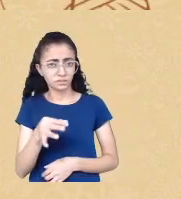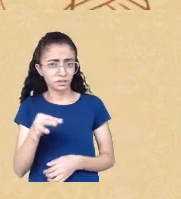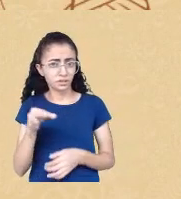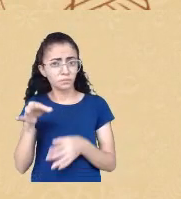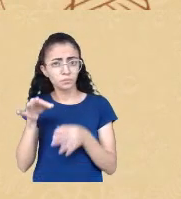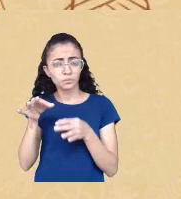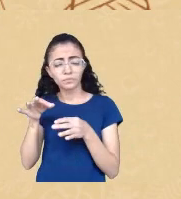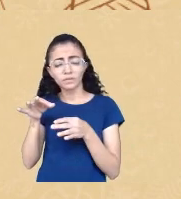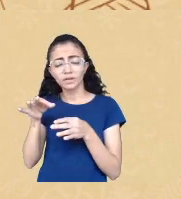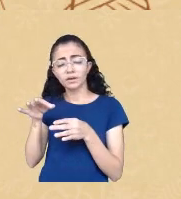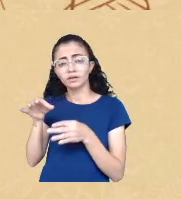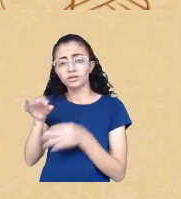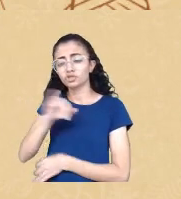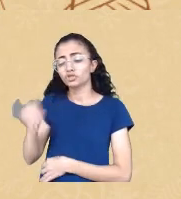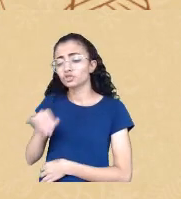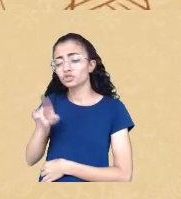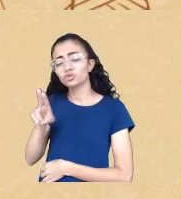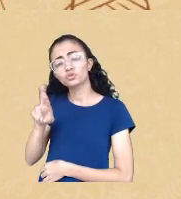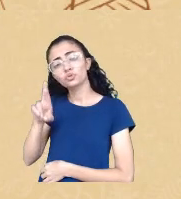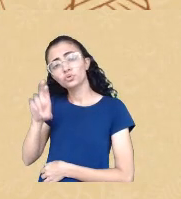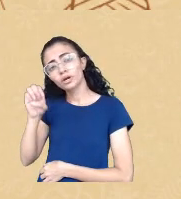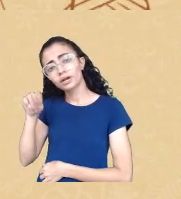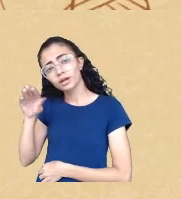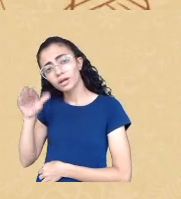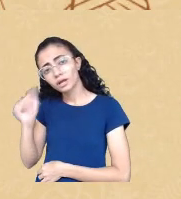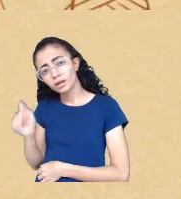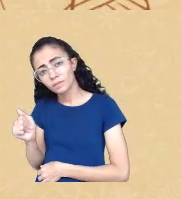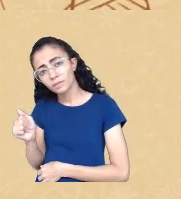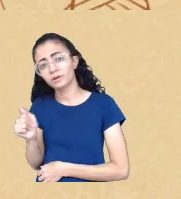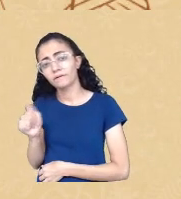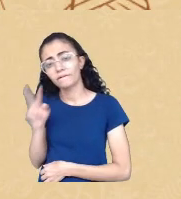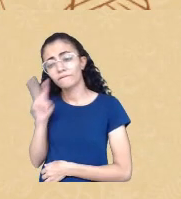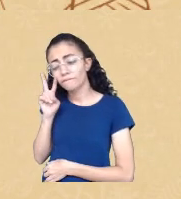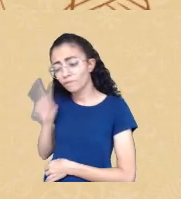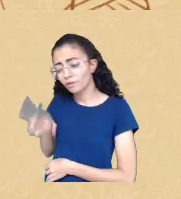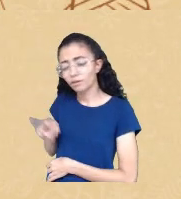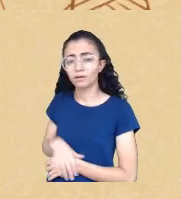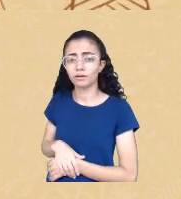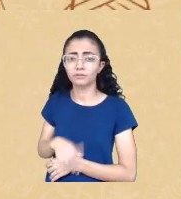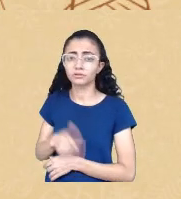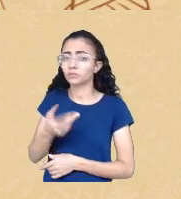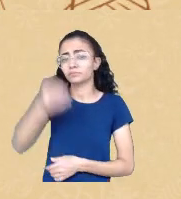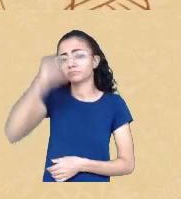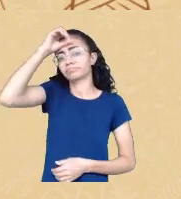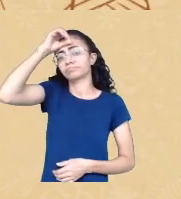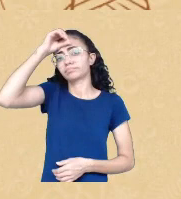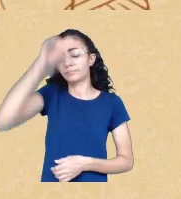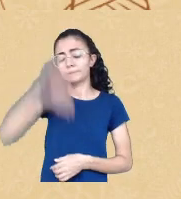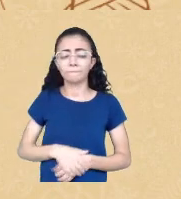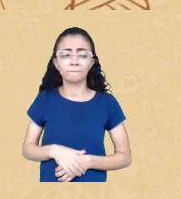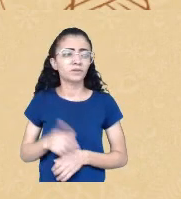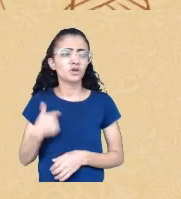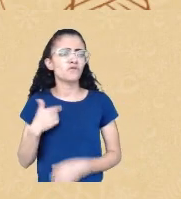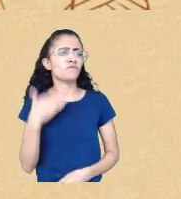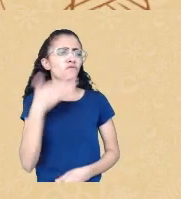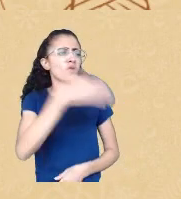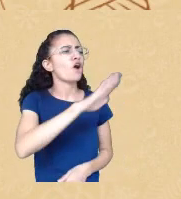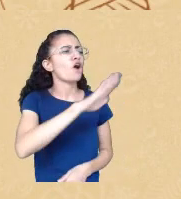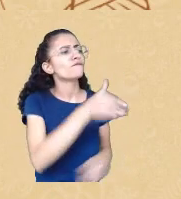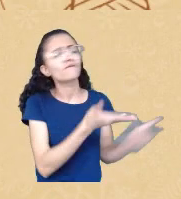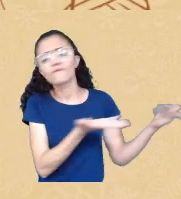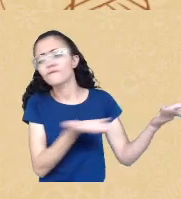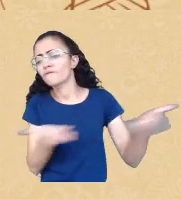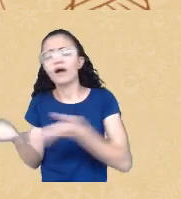vai saber então eu não vou para nenhum espaço dizer vá para o toré vá beber a jurema vá sentir